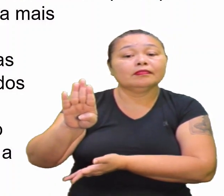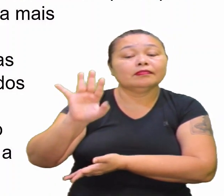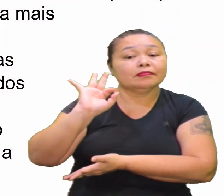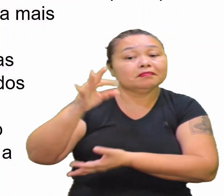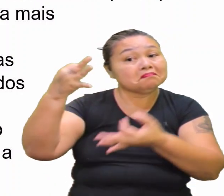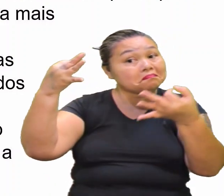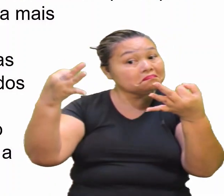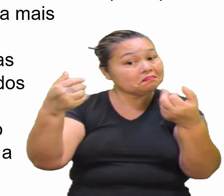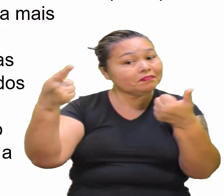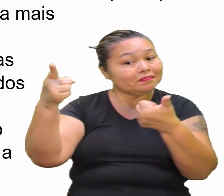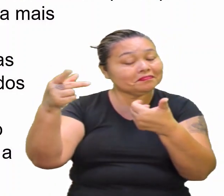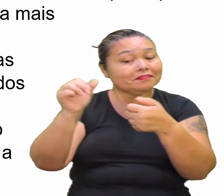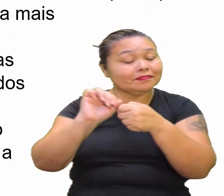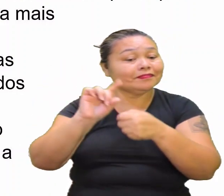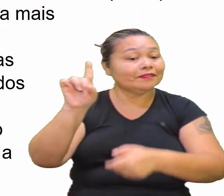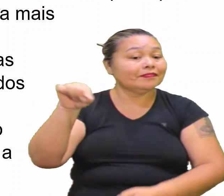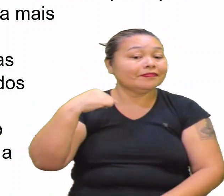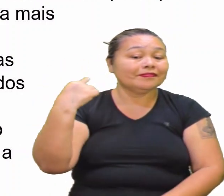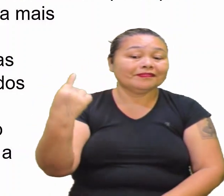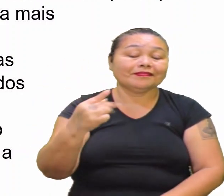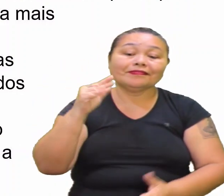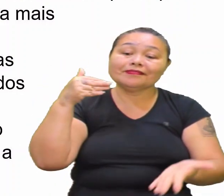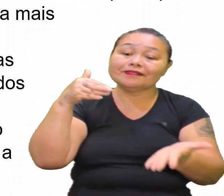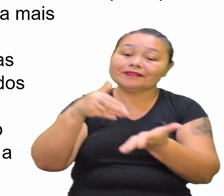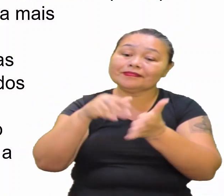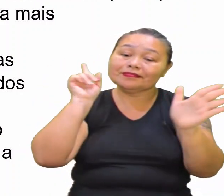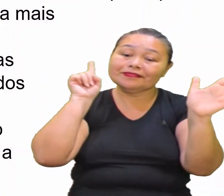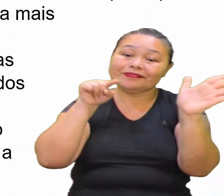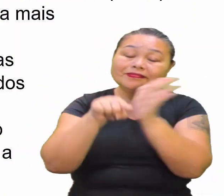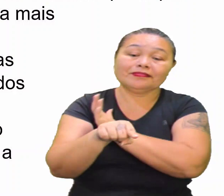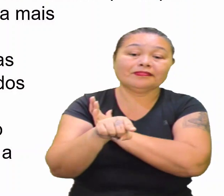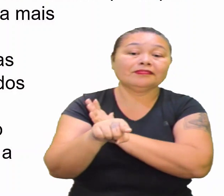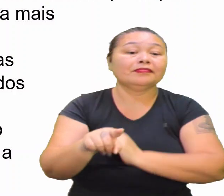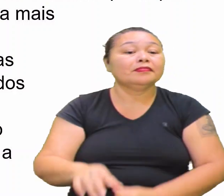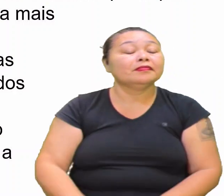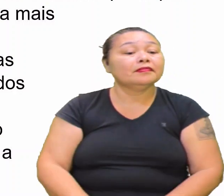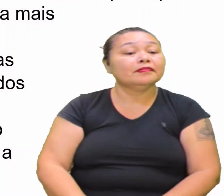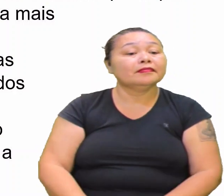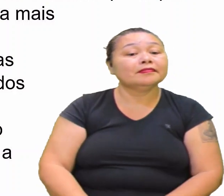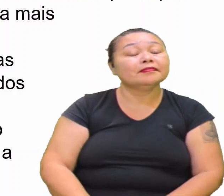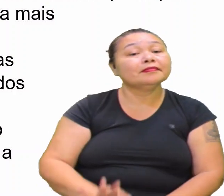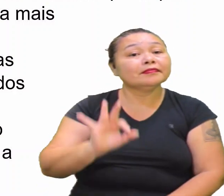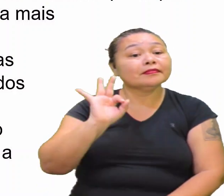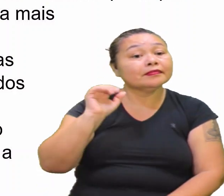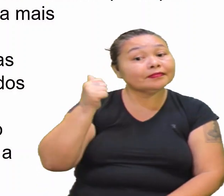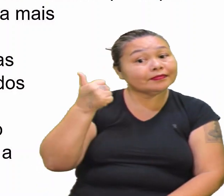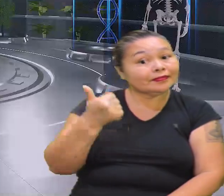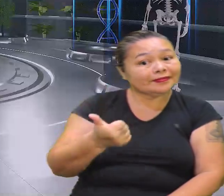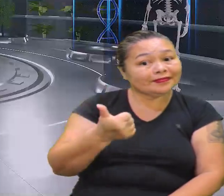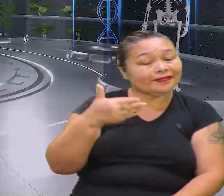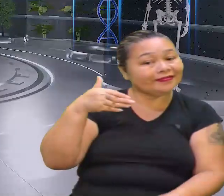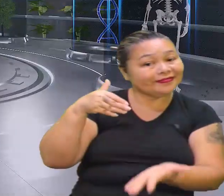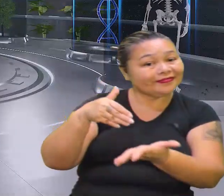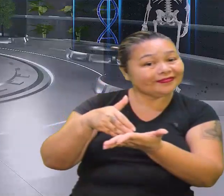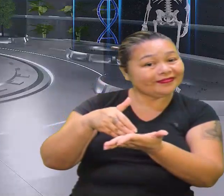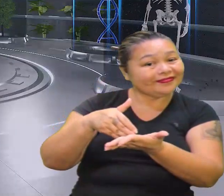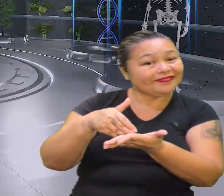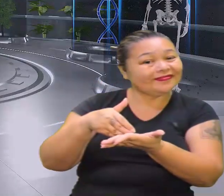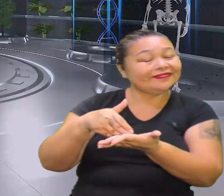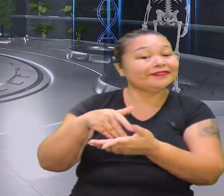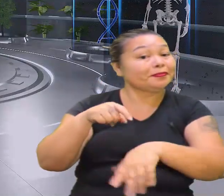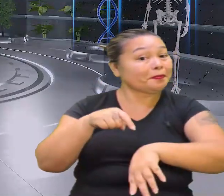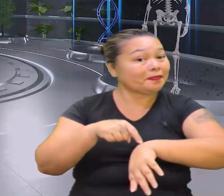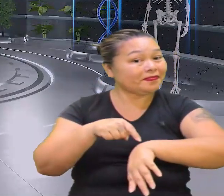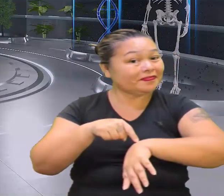Perfeito Então essa aí Foi a nossa Última questão Tá bom? E até daqui a pouco